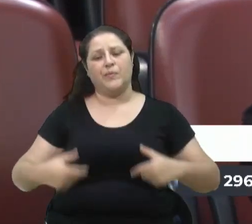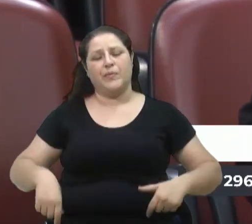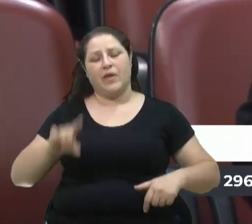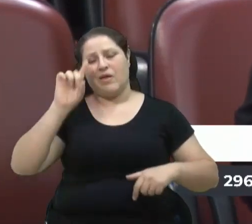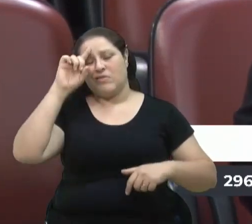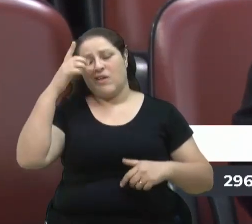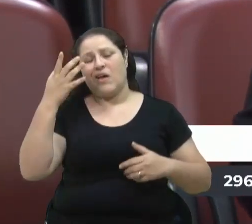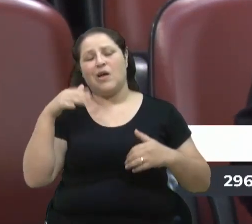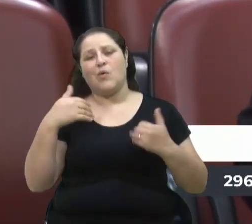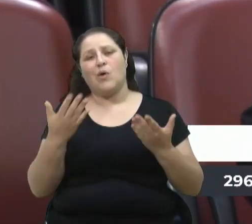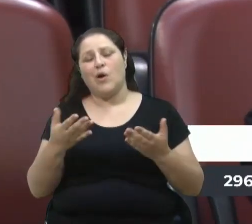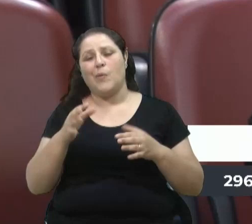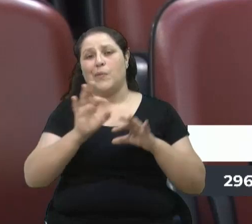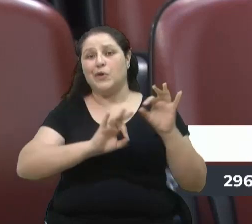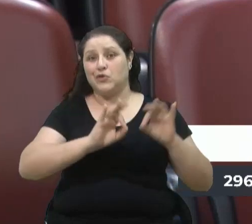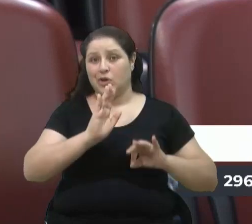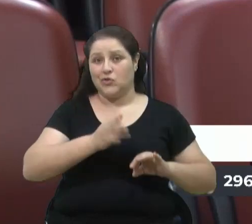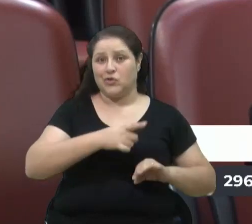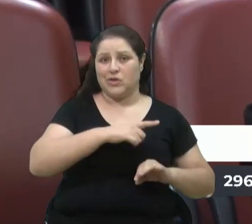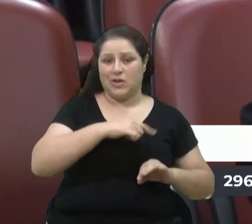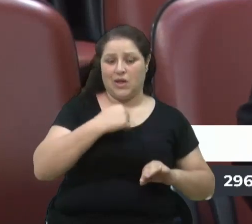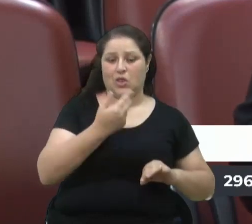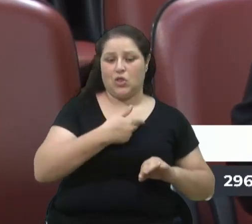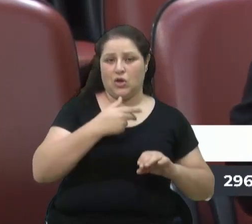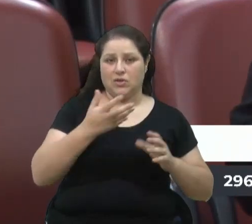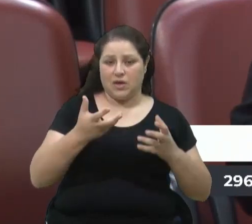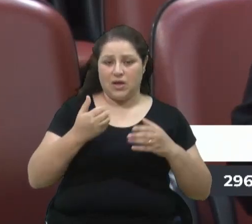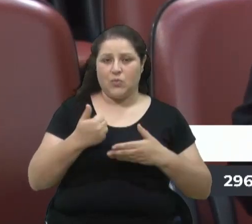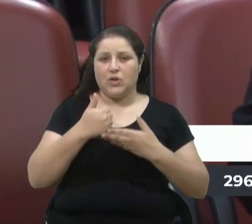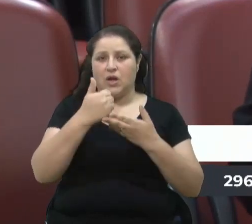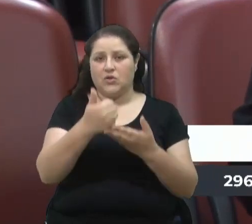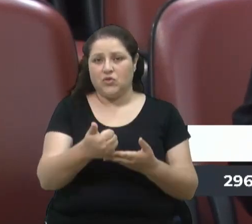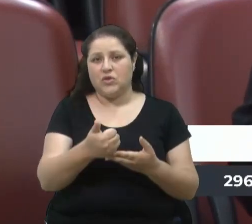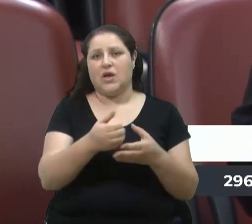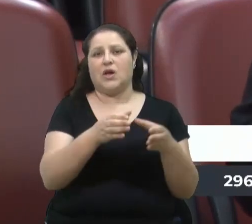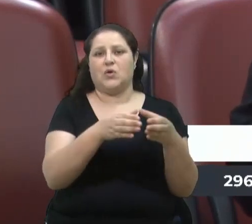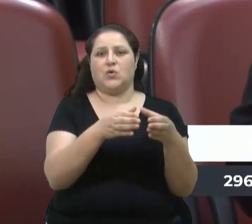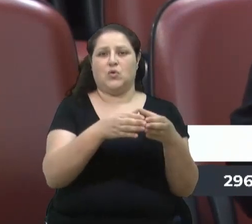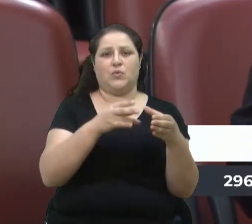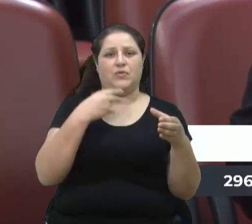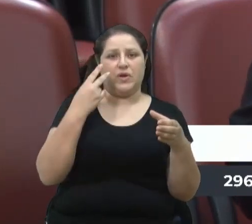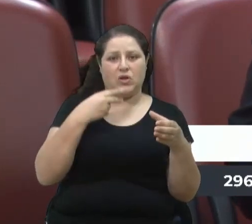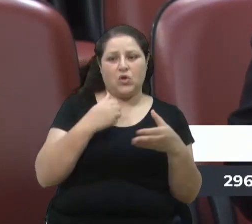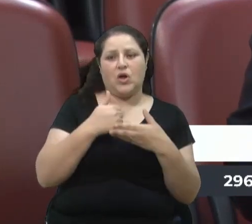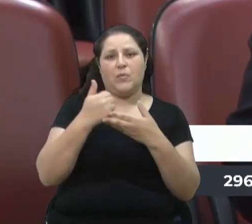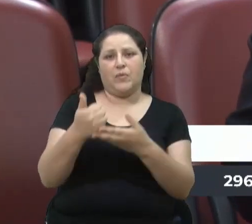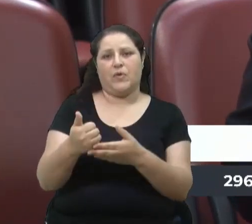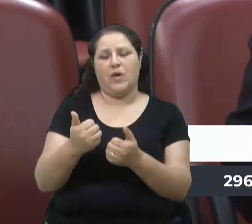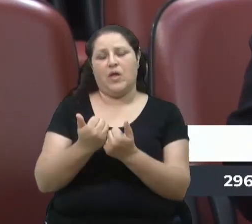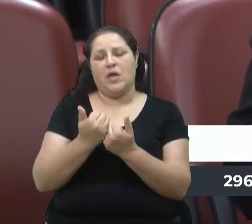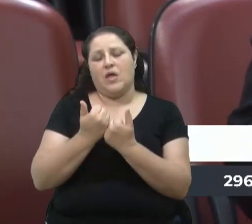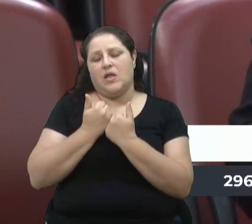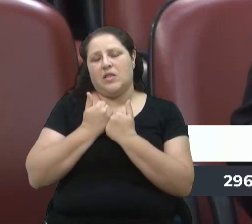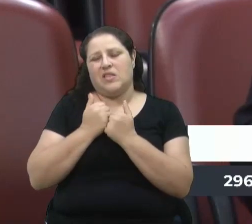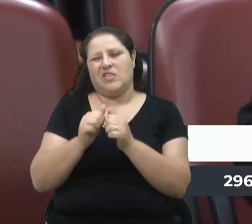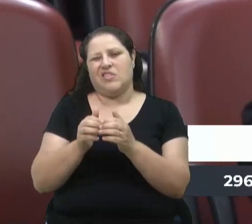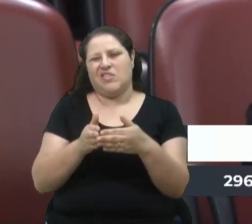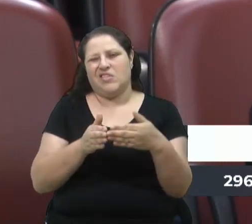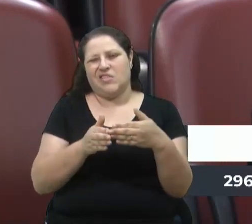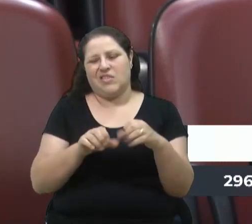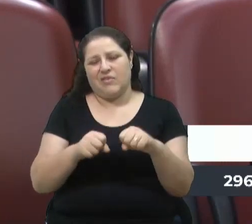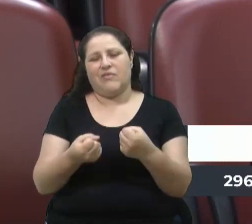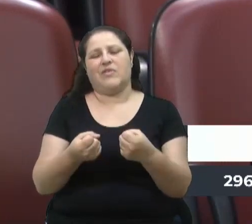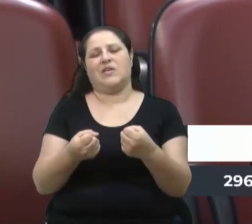tem, para que nós possamos ajudar através da Frente Parlamentar em Defesa da Melhoria da Rota do Sol